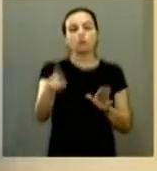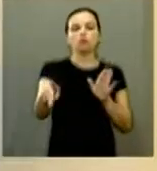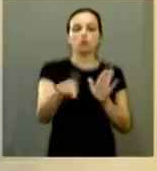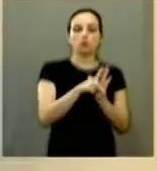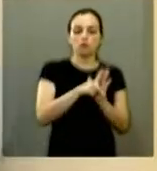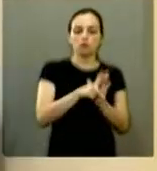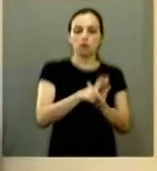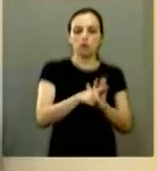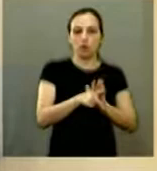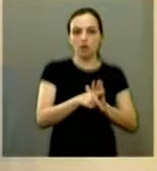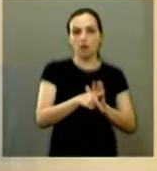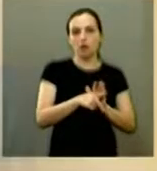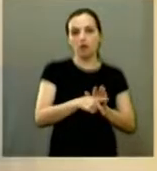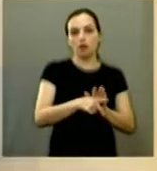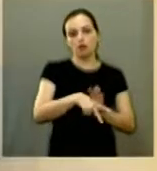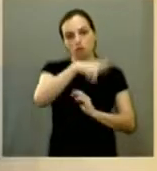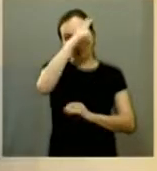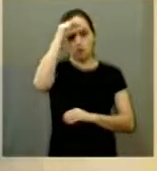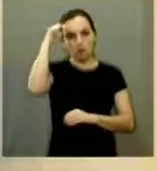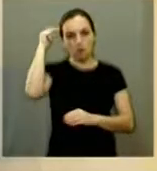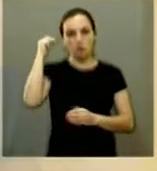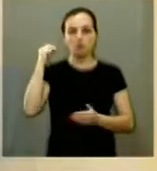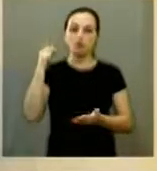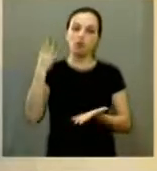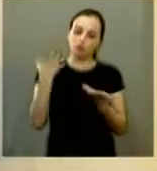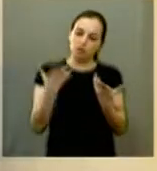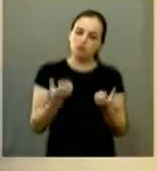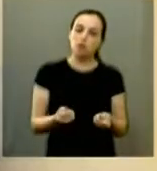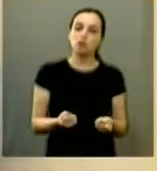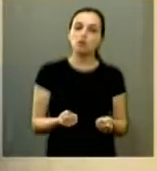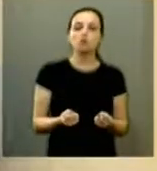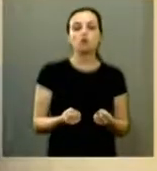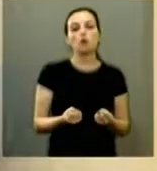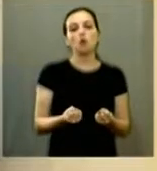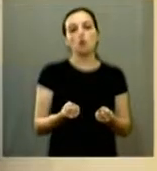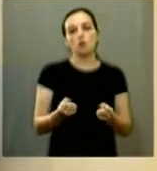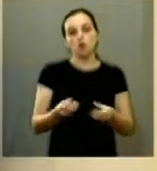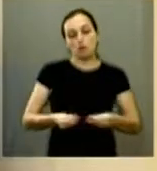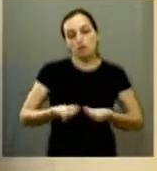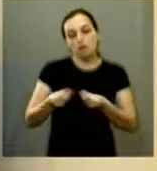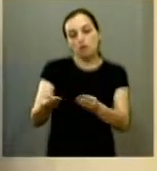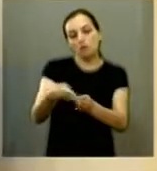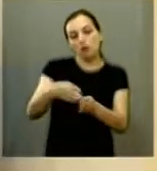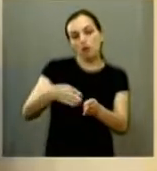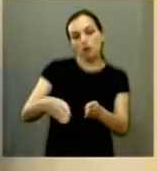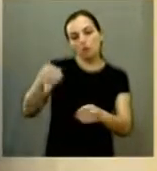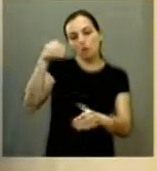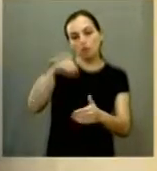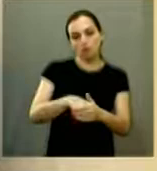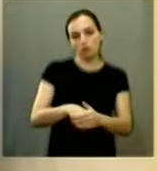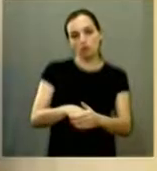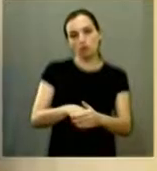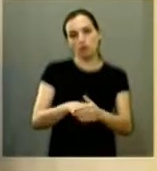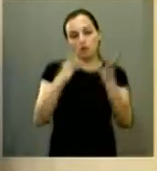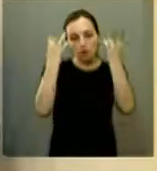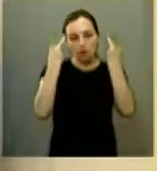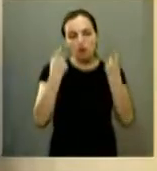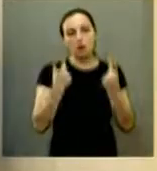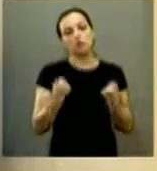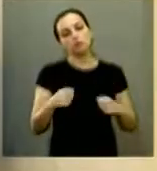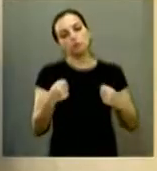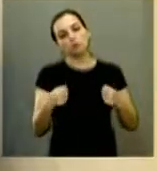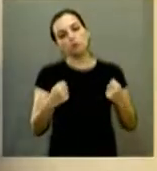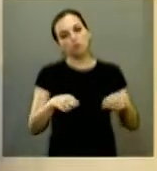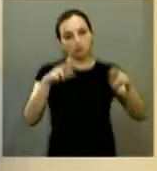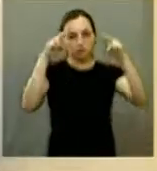projeto que o prefeito nos acolheu com carinho que está mandando para casa para a gente fazer essa votação porque os animais merecem